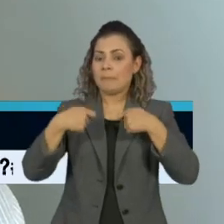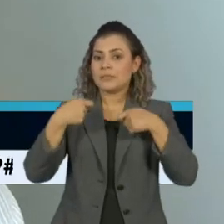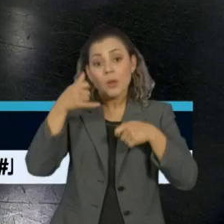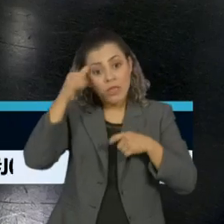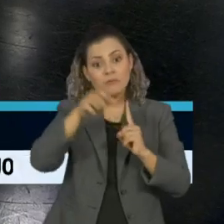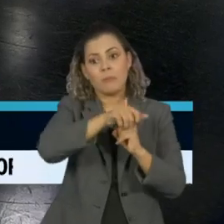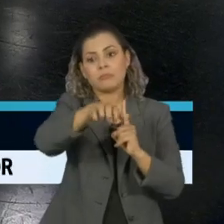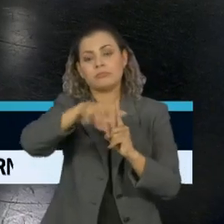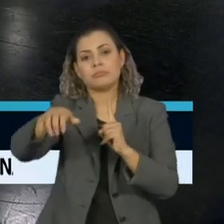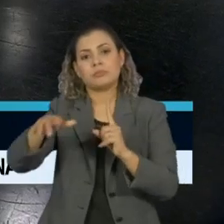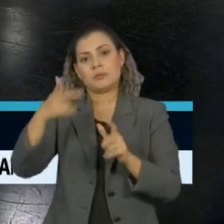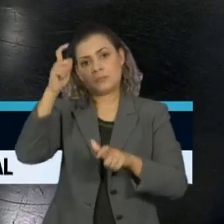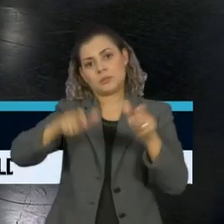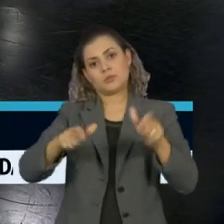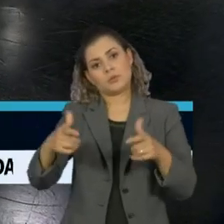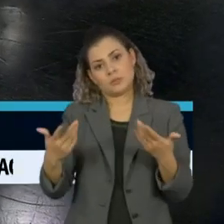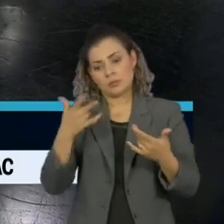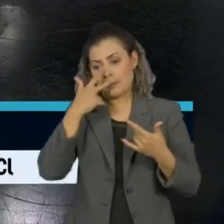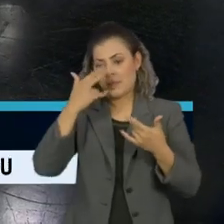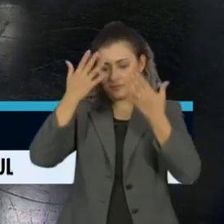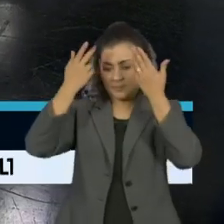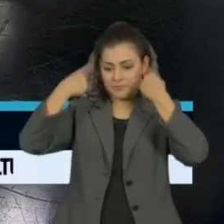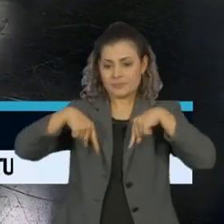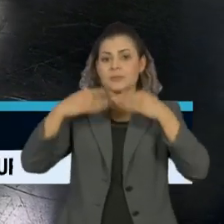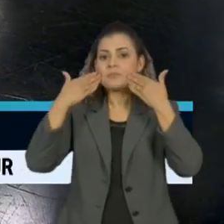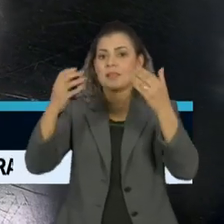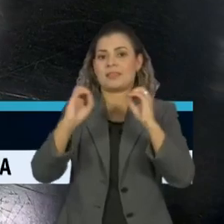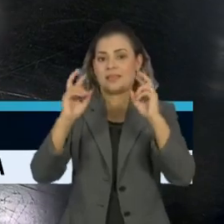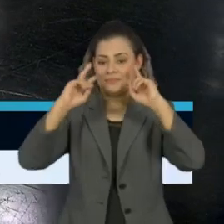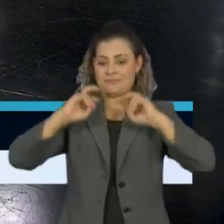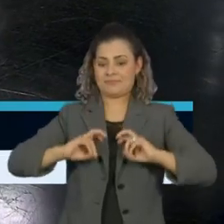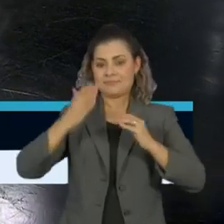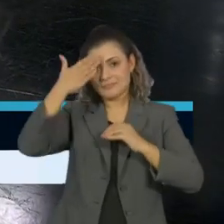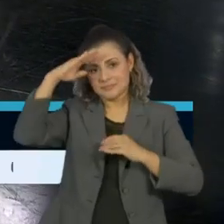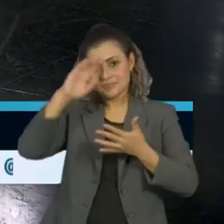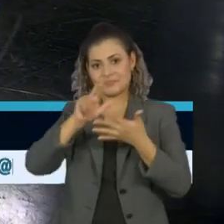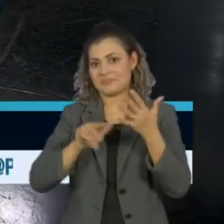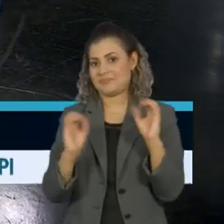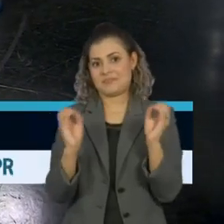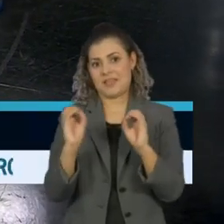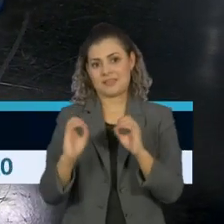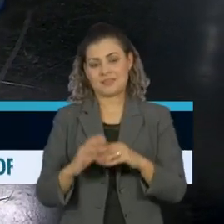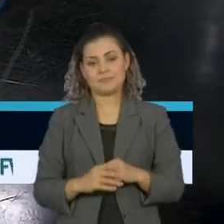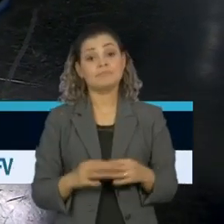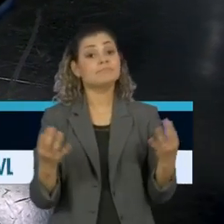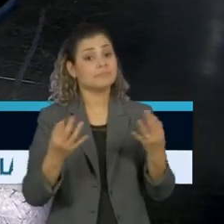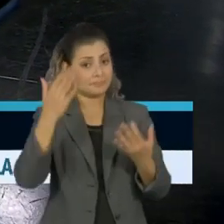sorte das pessoas estarem com sintomas, estarem assintomáticas ou sem o vírus, perdão. Perfeitamente. Atila Cunha